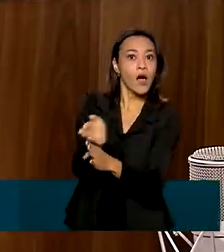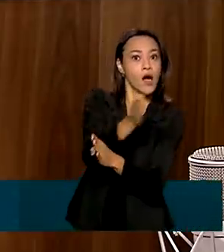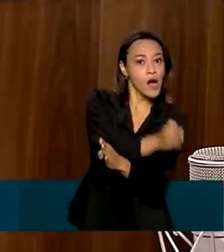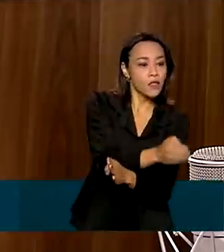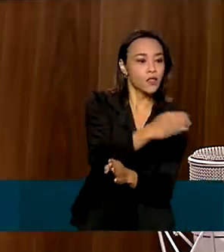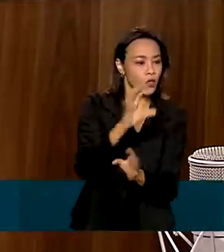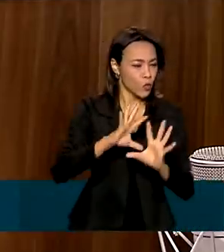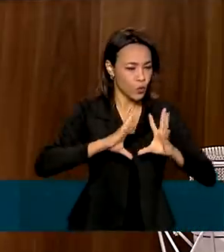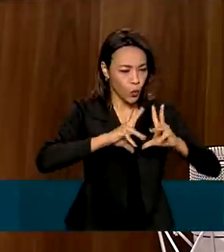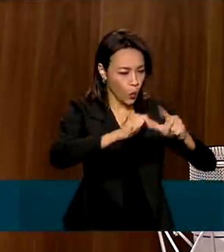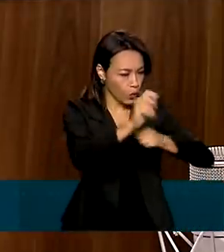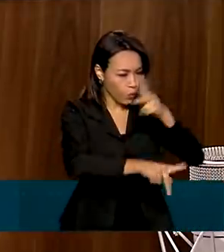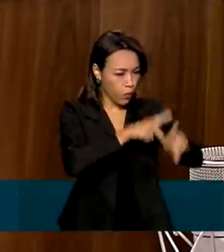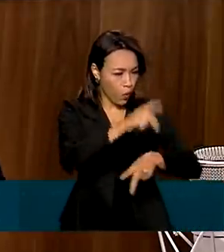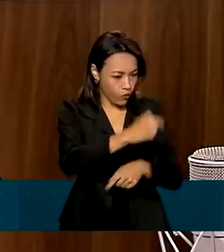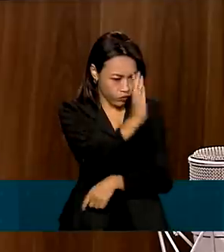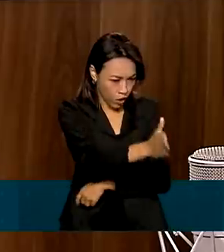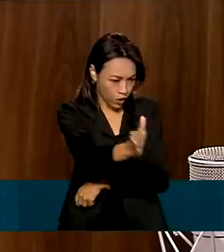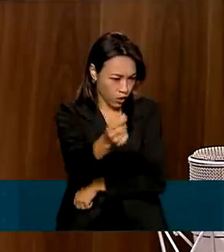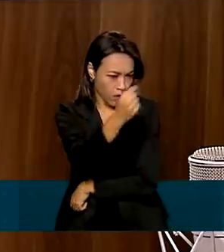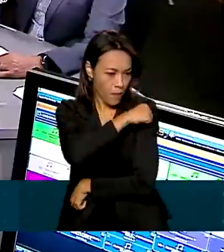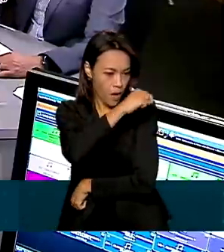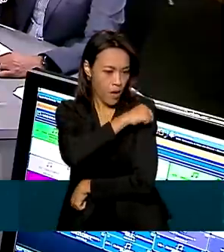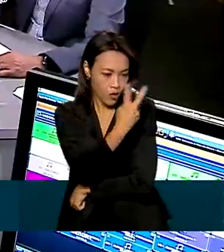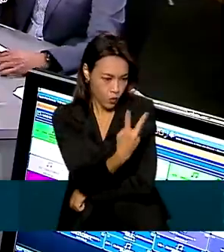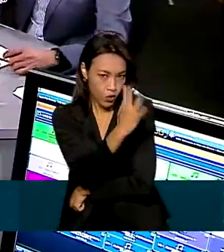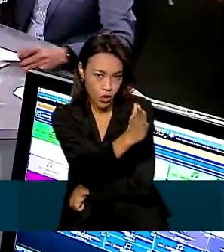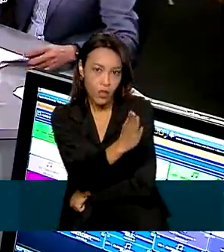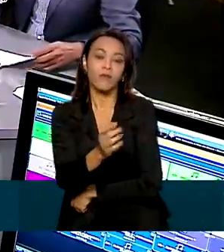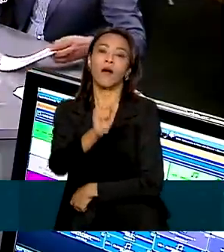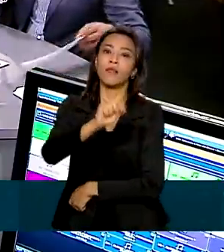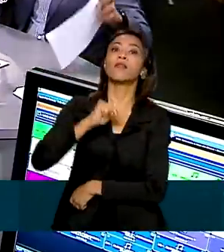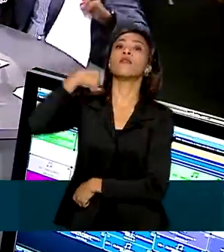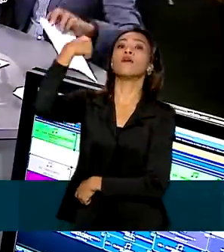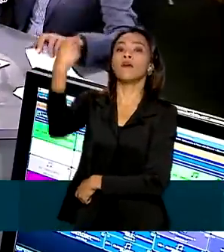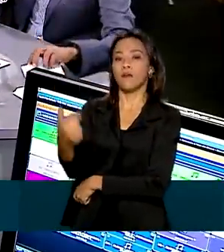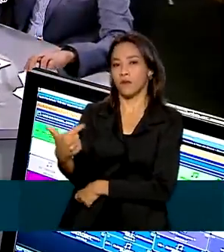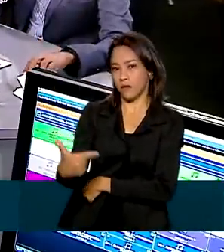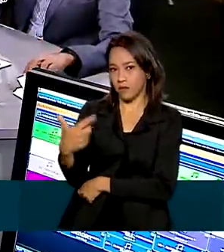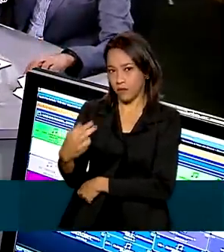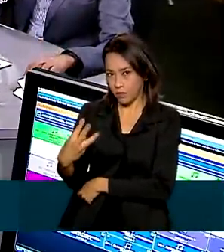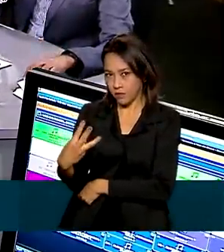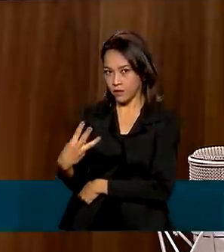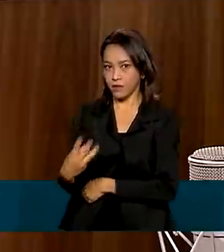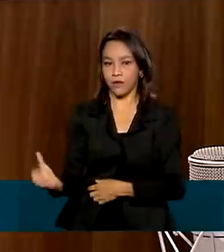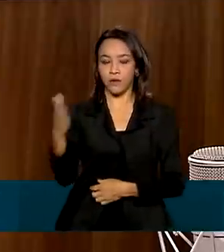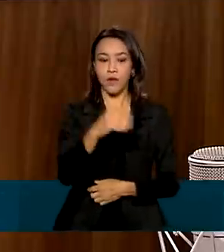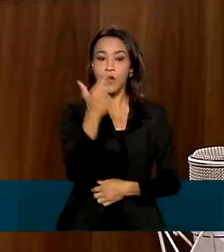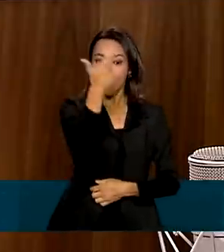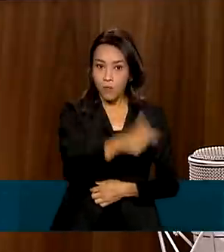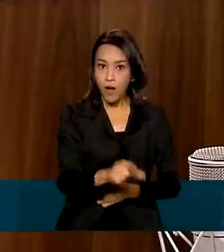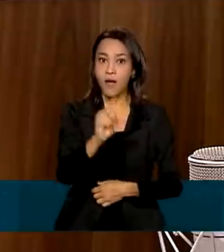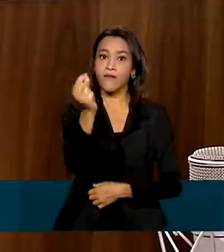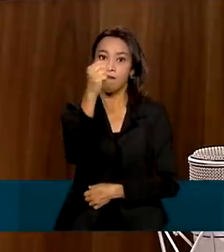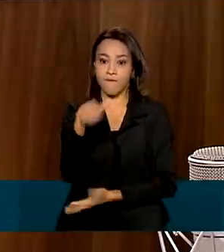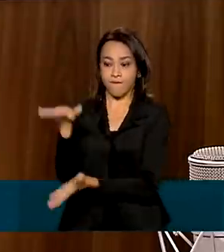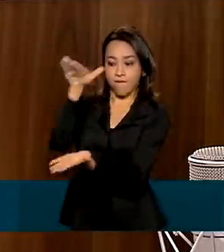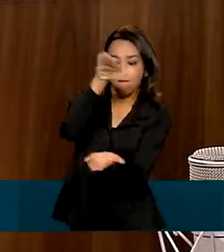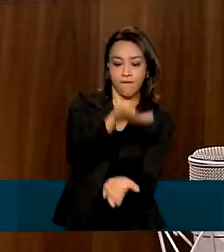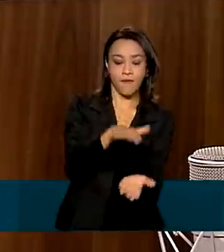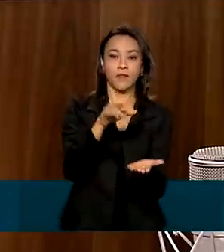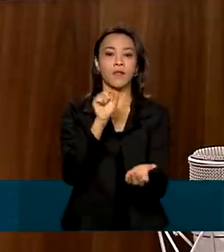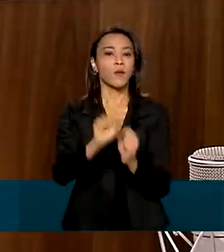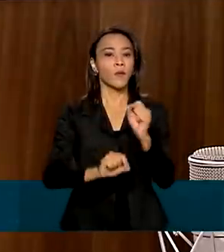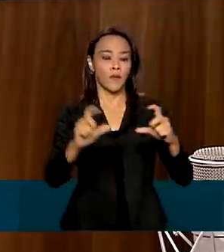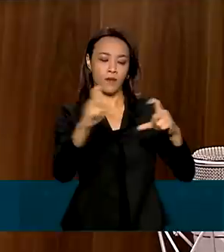vacinada com as duas doses. Cada coisa no seu tempo. Com a disponibilização de mais vacinas da Pfizer, o ministro afirmou que o